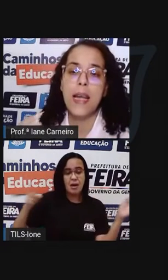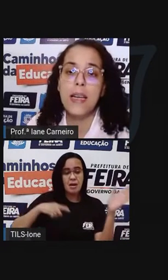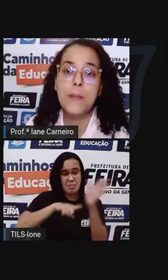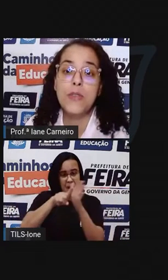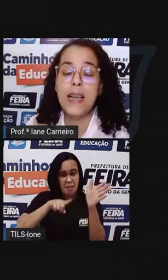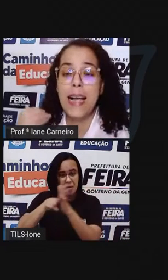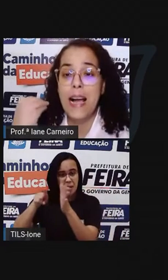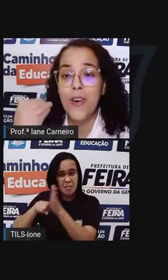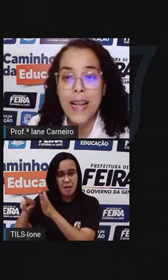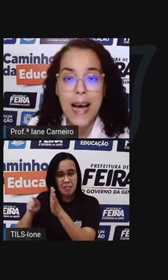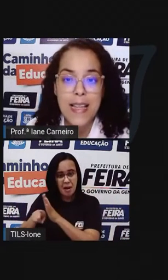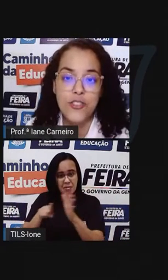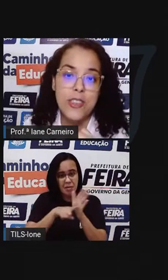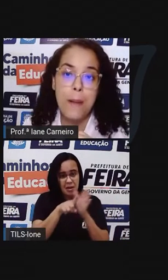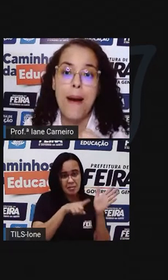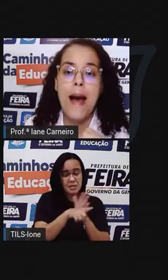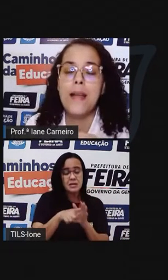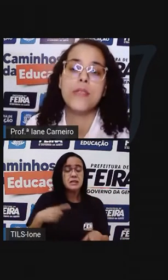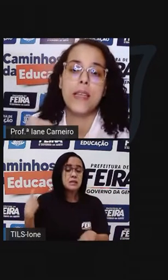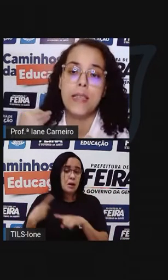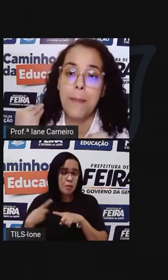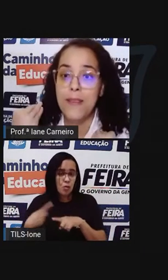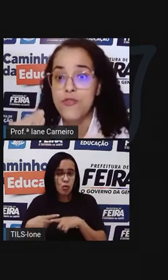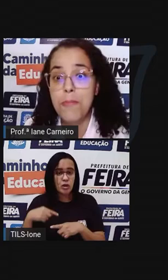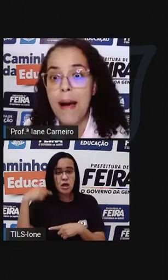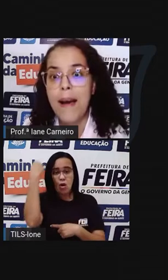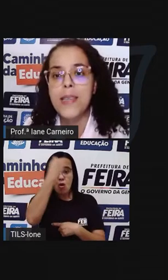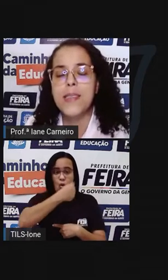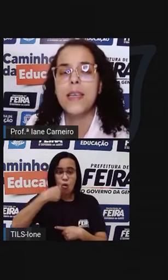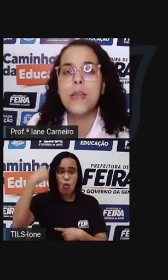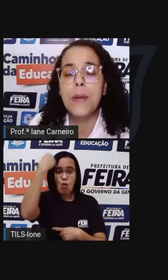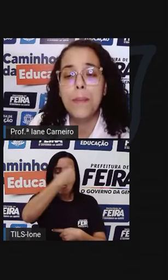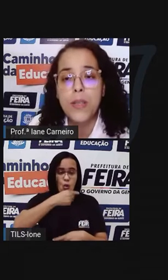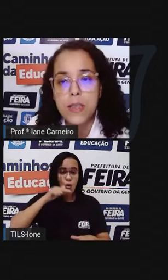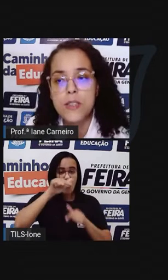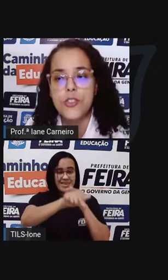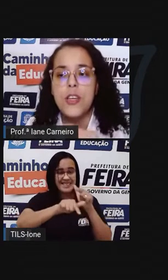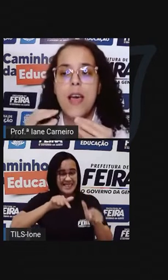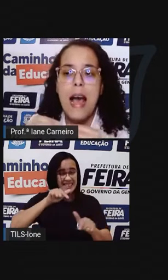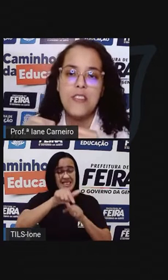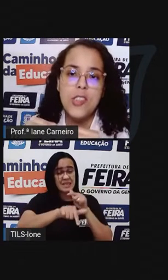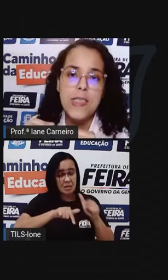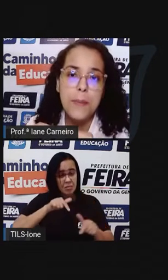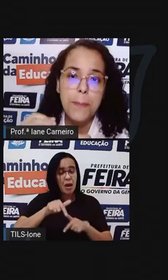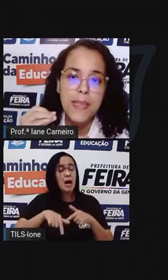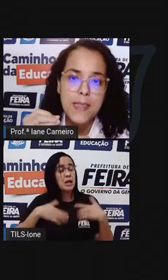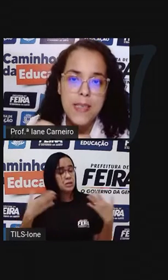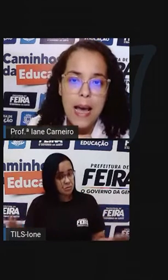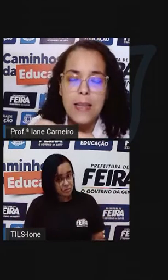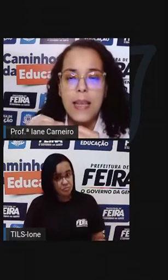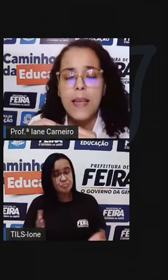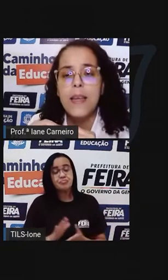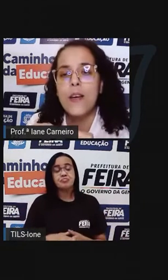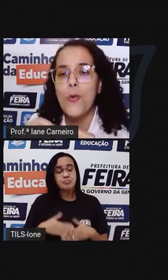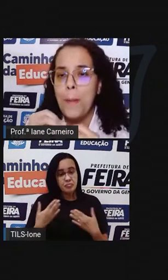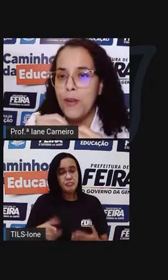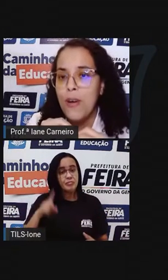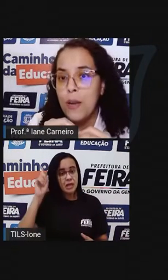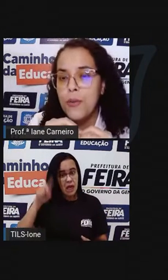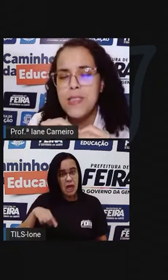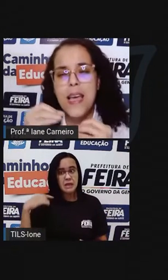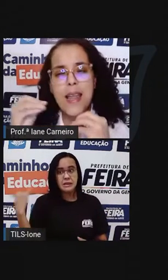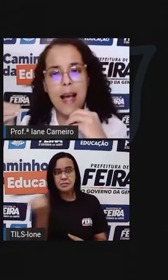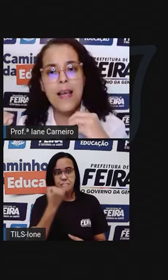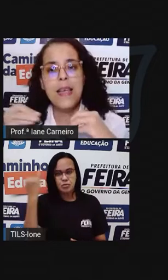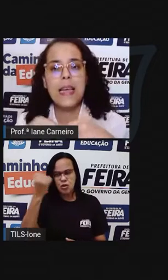reclamam da carga horária, de trabalho, porque eles trabalham demais, né? Então, é importante a gente sempre pensar, né? Como a Pró